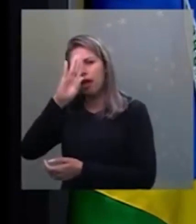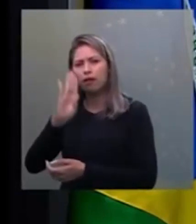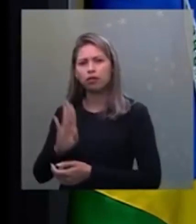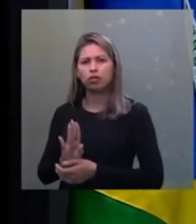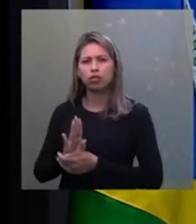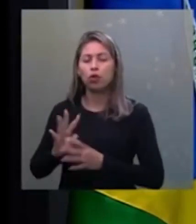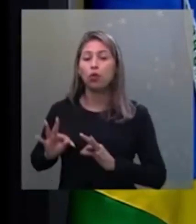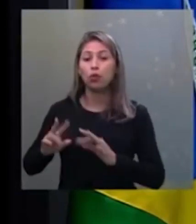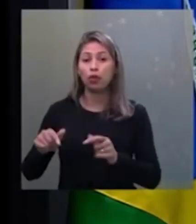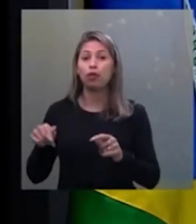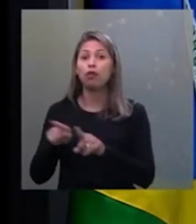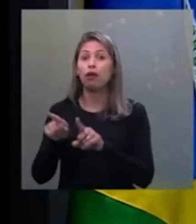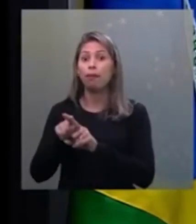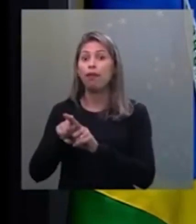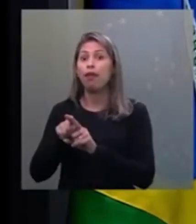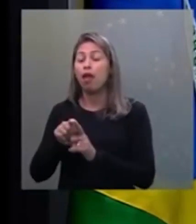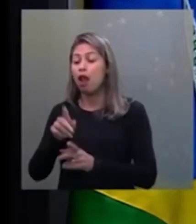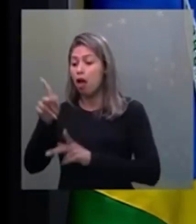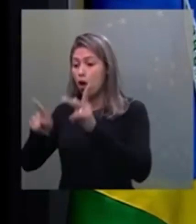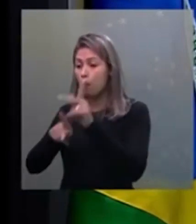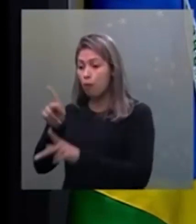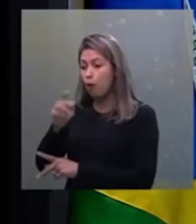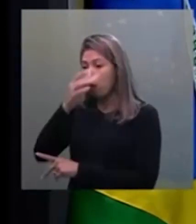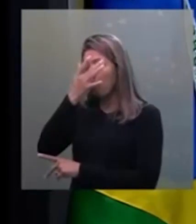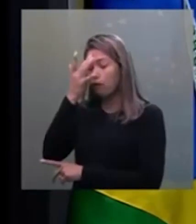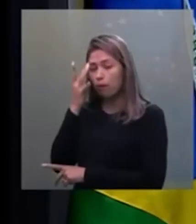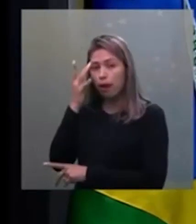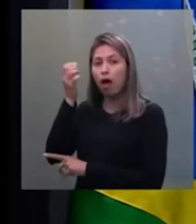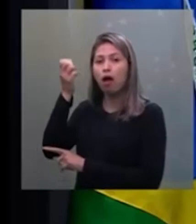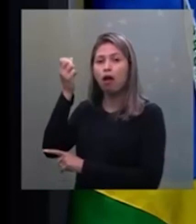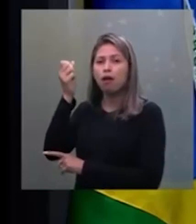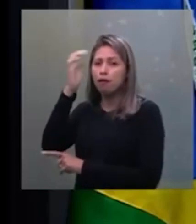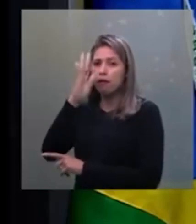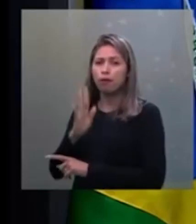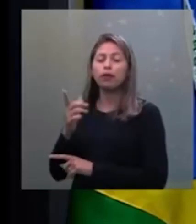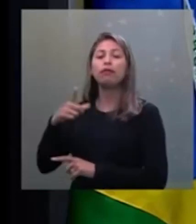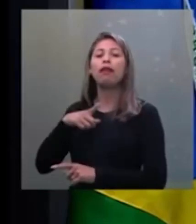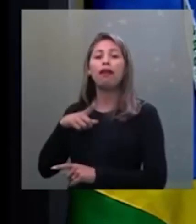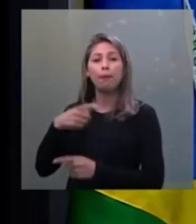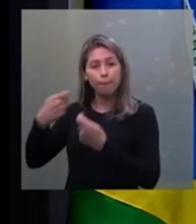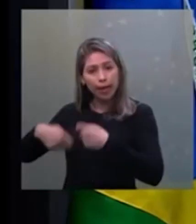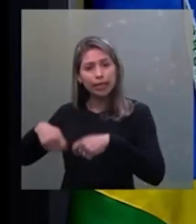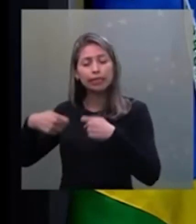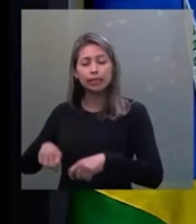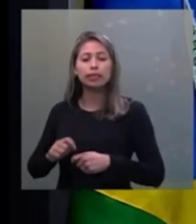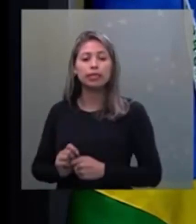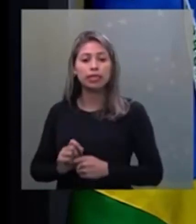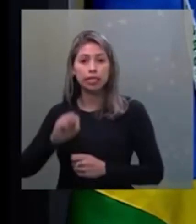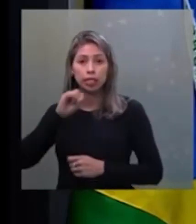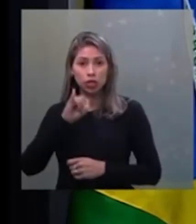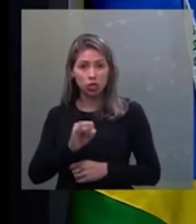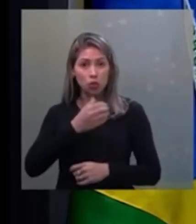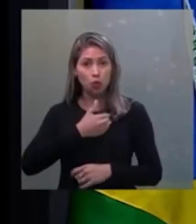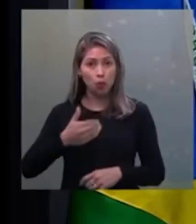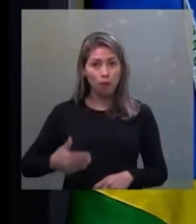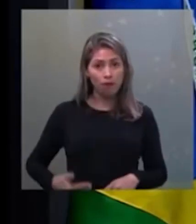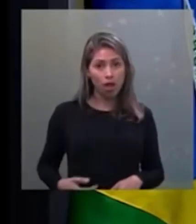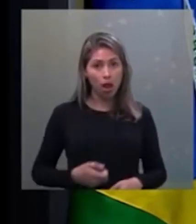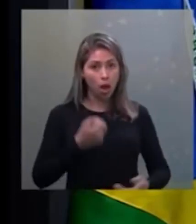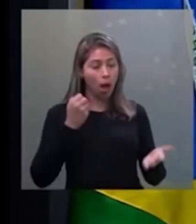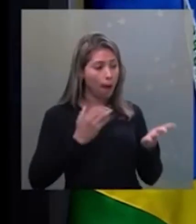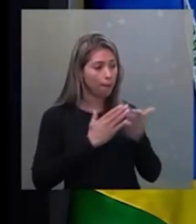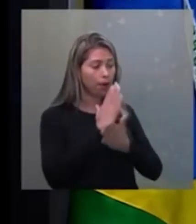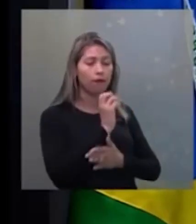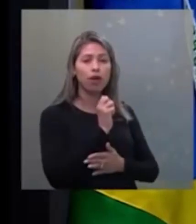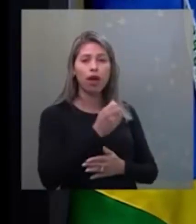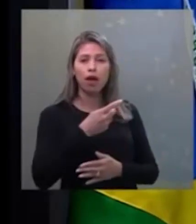Mas também precisamos da garantia, porque o governo disse logo, se não aprovar a PEC abrindo